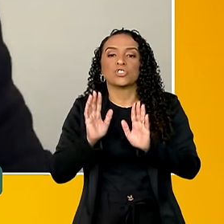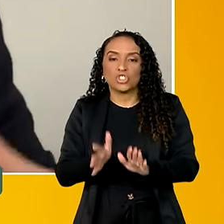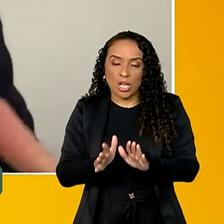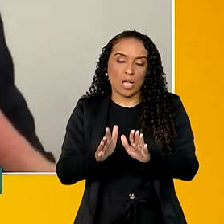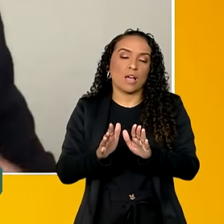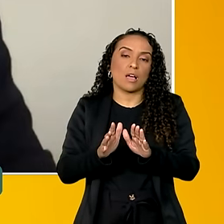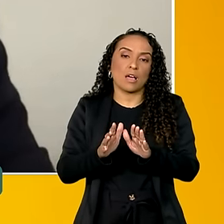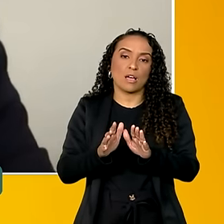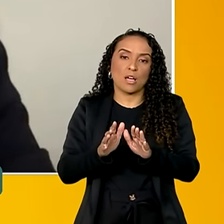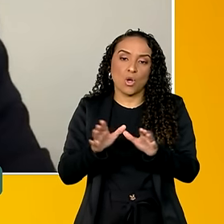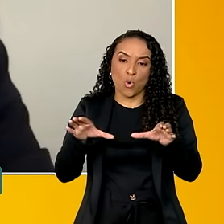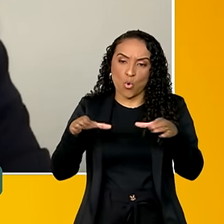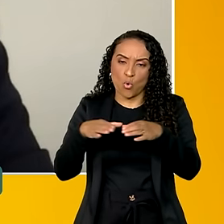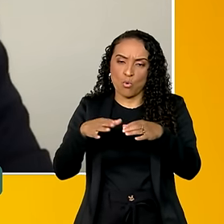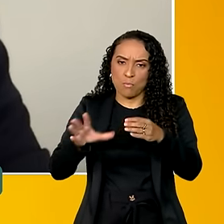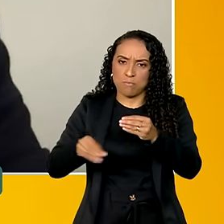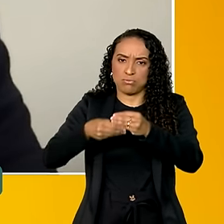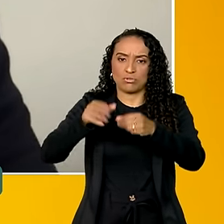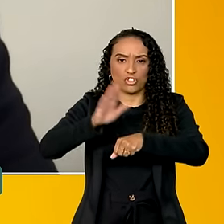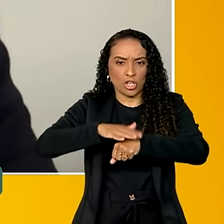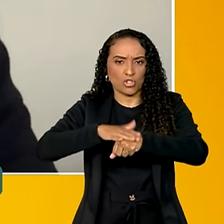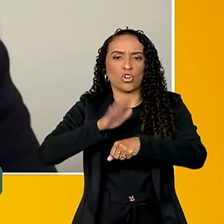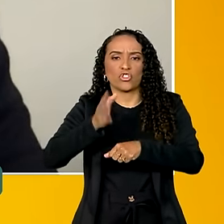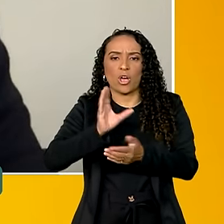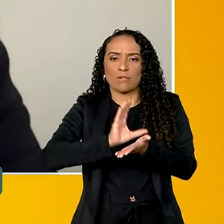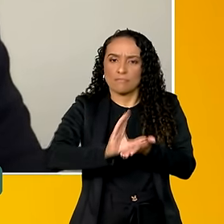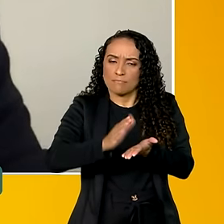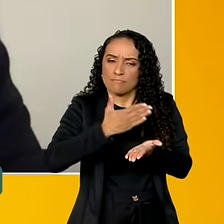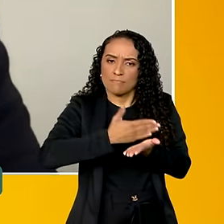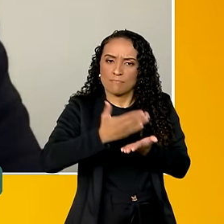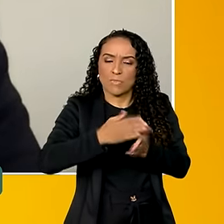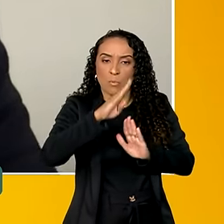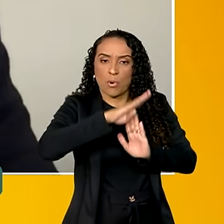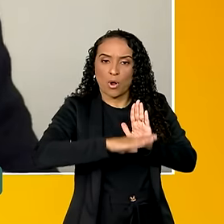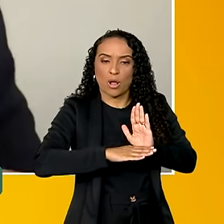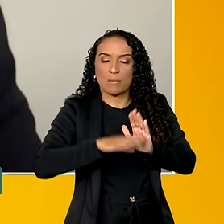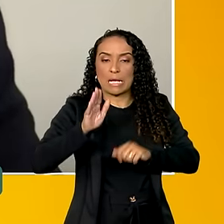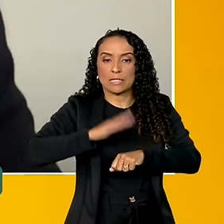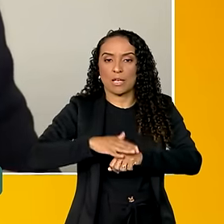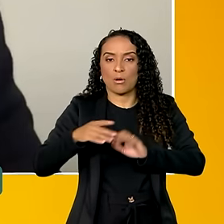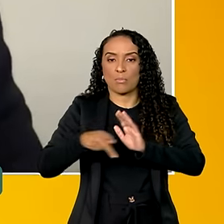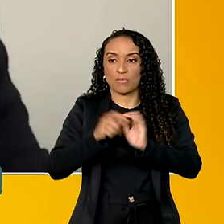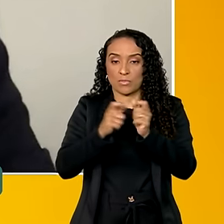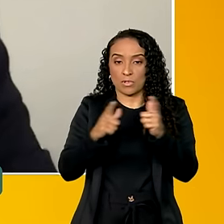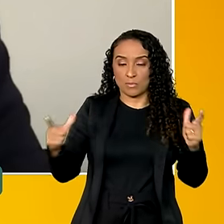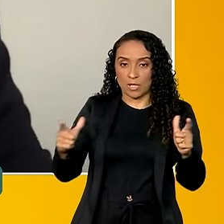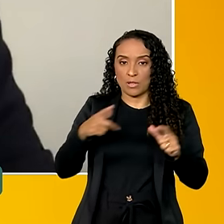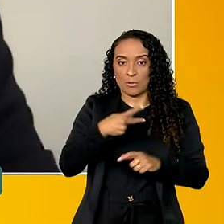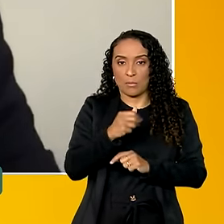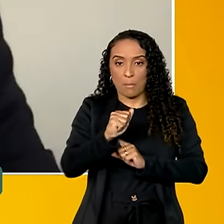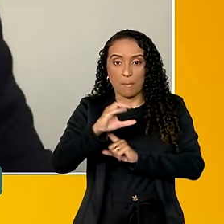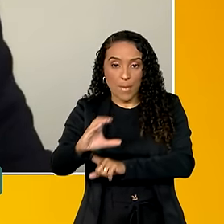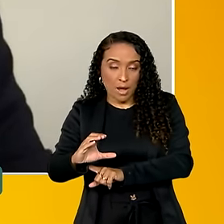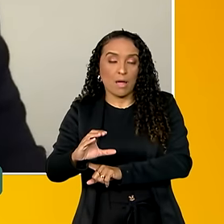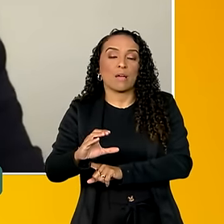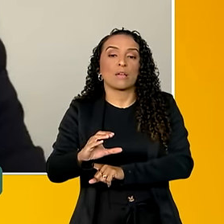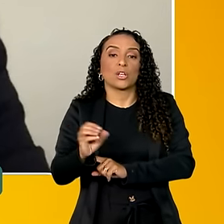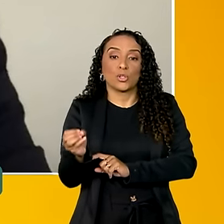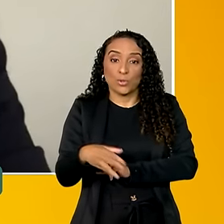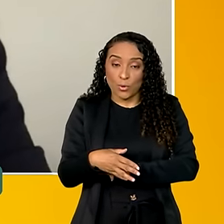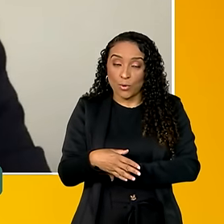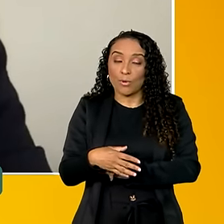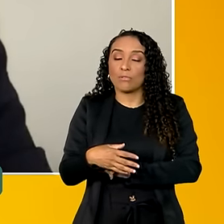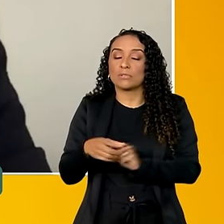grande pacote de ações sendo financiada pelo Programa de Ação do Crescimento, o PAC. Além